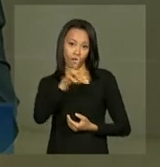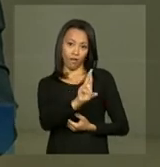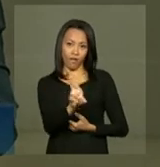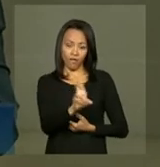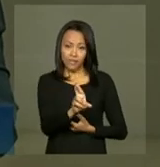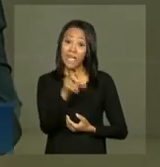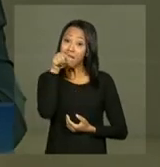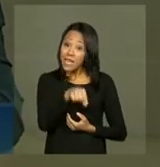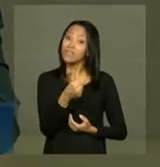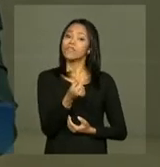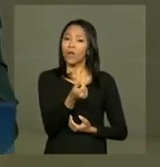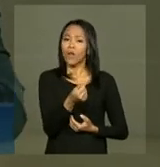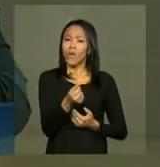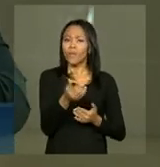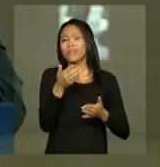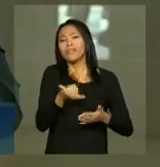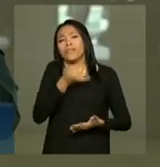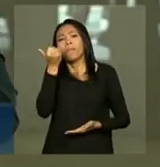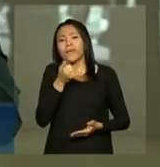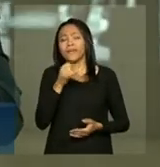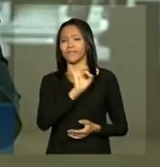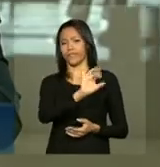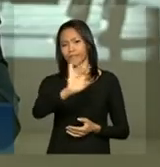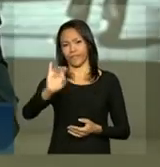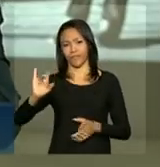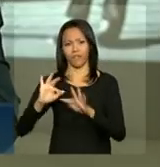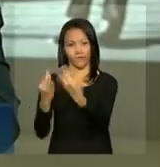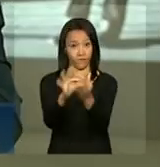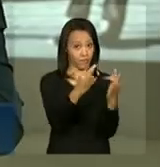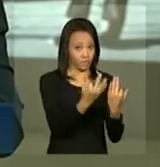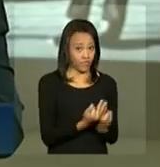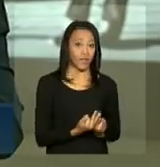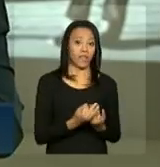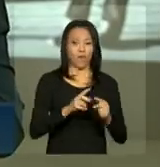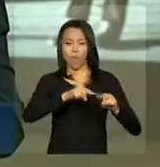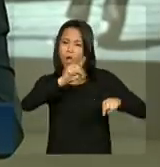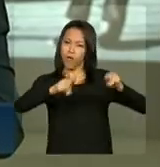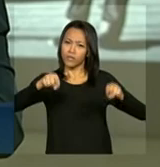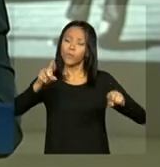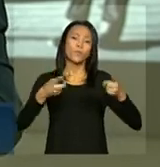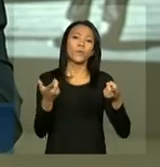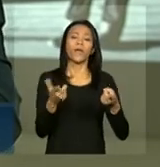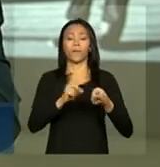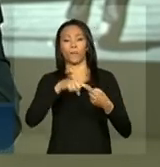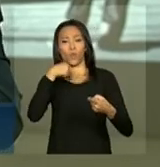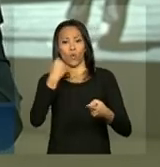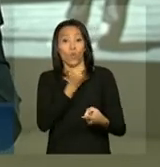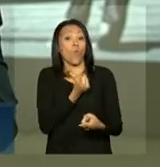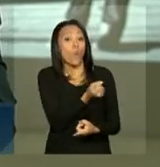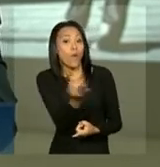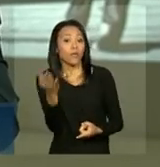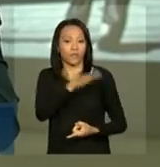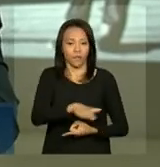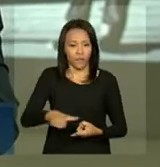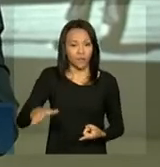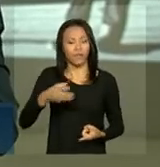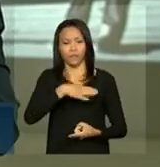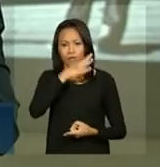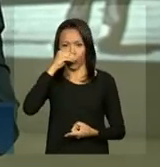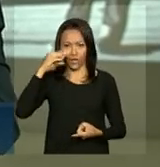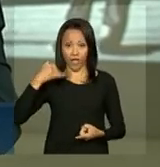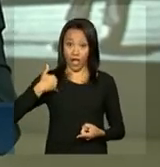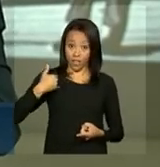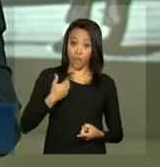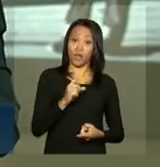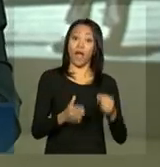Esse valor varia conforme o perfil de cada família. Entre as variantes estão o número de crianças e adolescentes